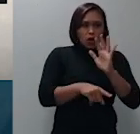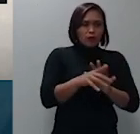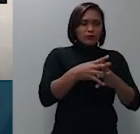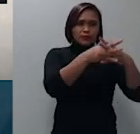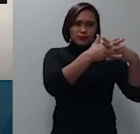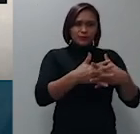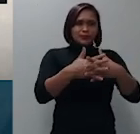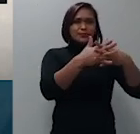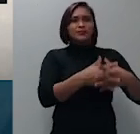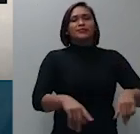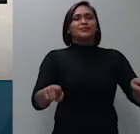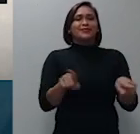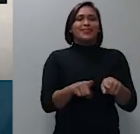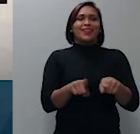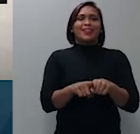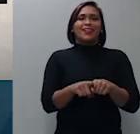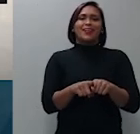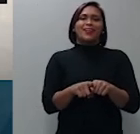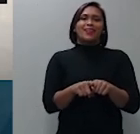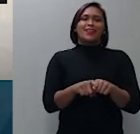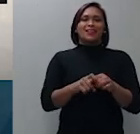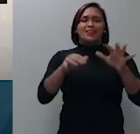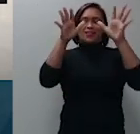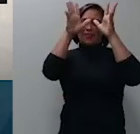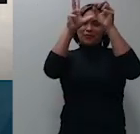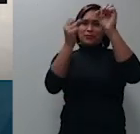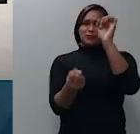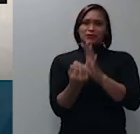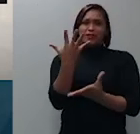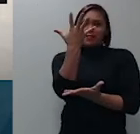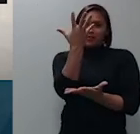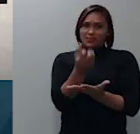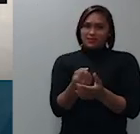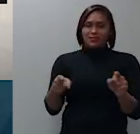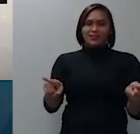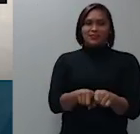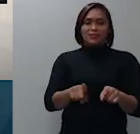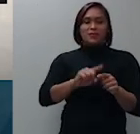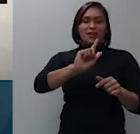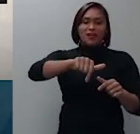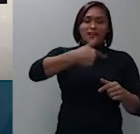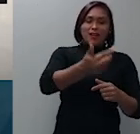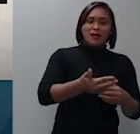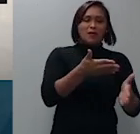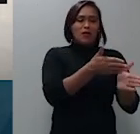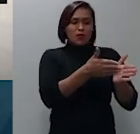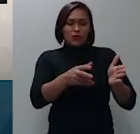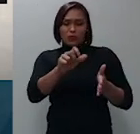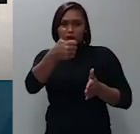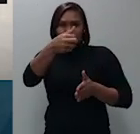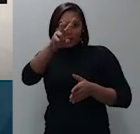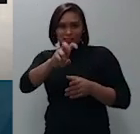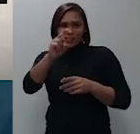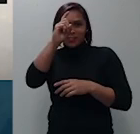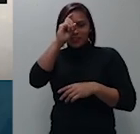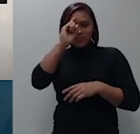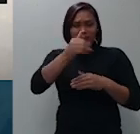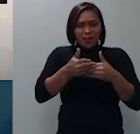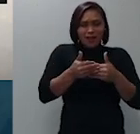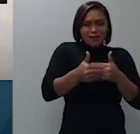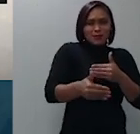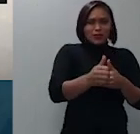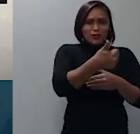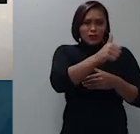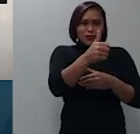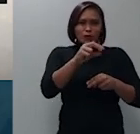reconhecido pelo tribunal pois manejada após o decurso do prazo de 15 dias a partir de 11 de 6 data da